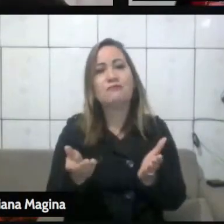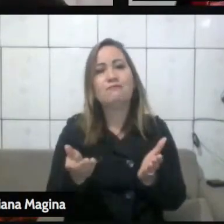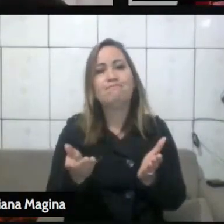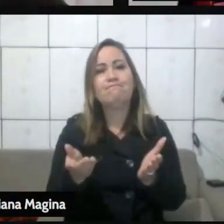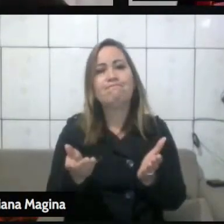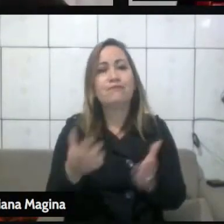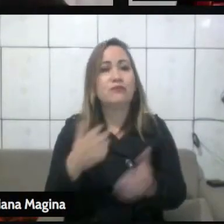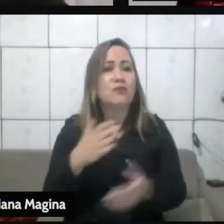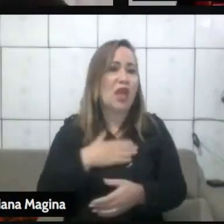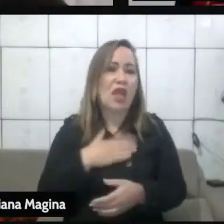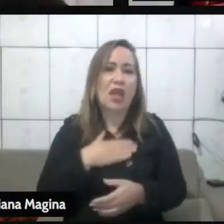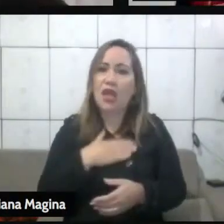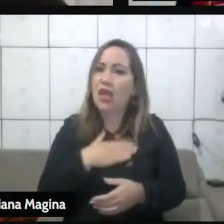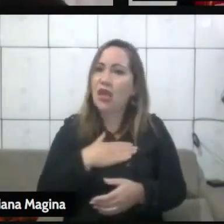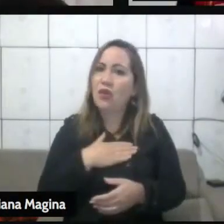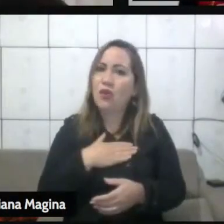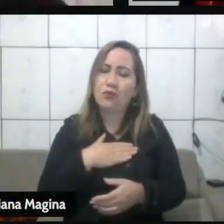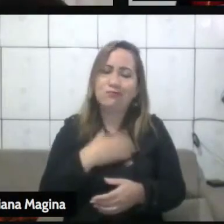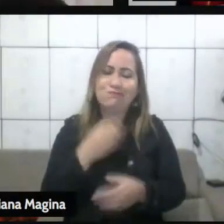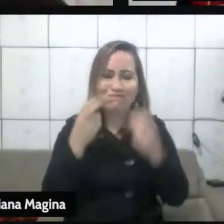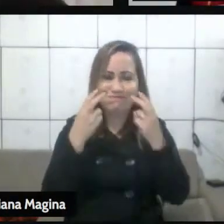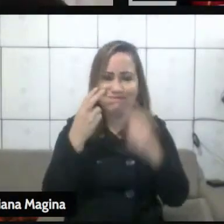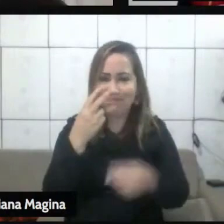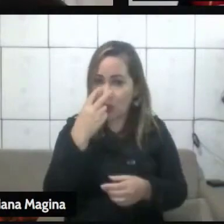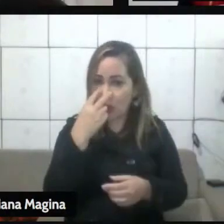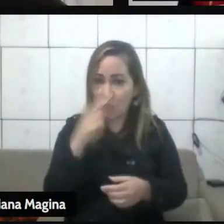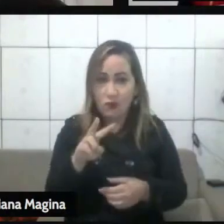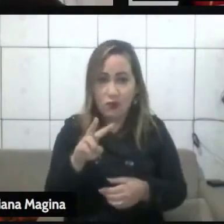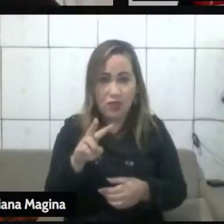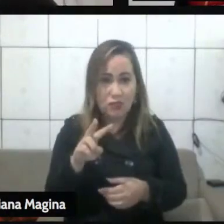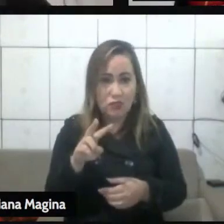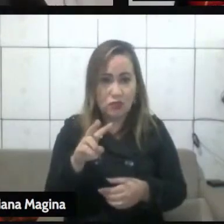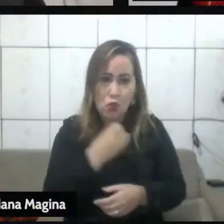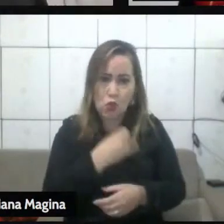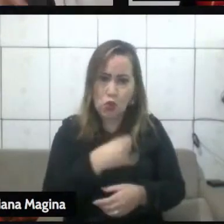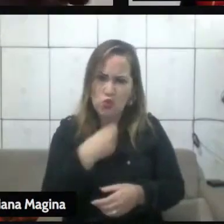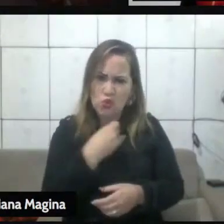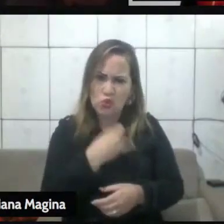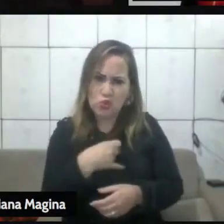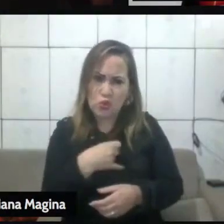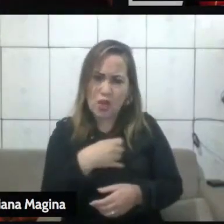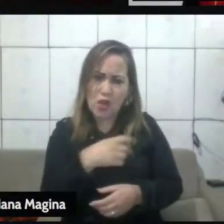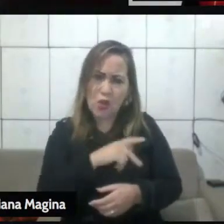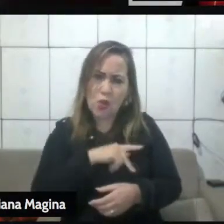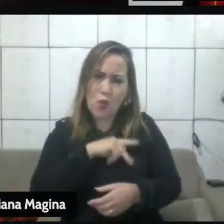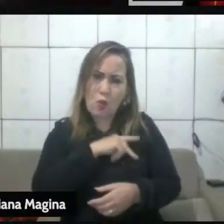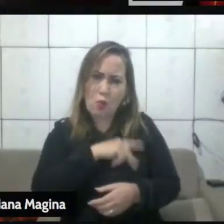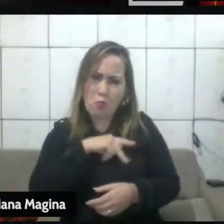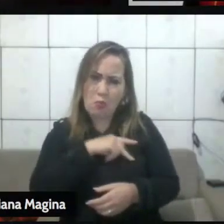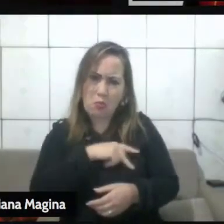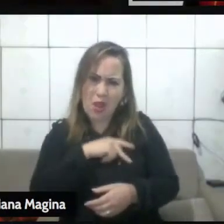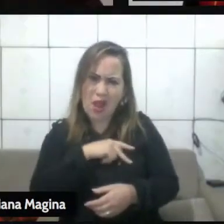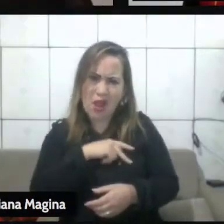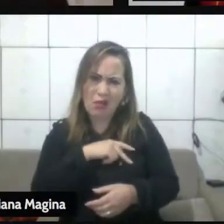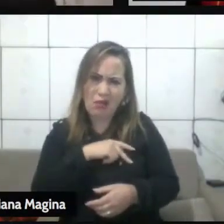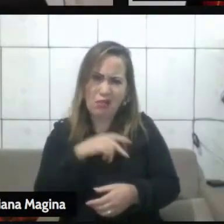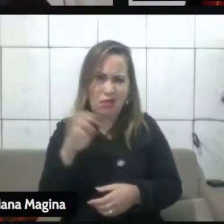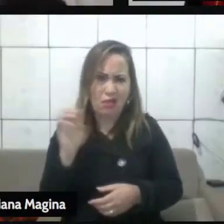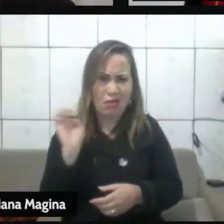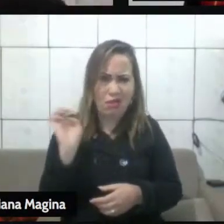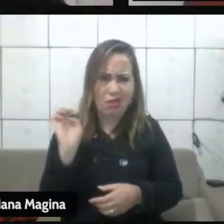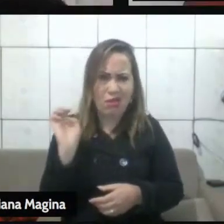Eu não vejo homossexualidade em João, não vejo homossexualidade em Paulo, mas vejo flagrantemente